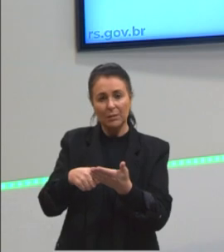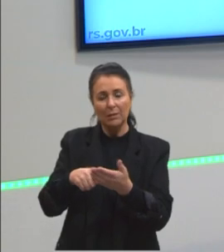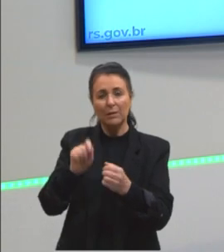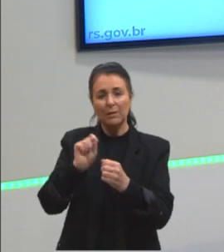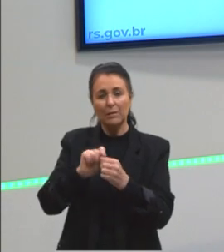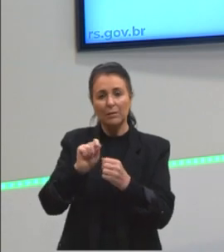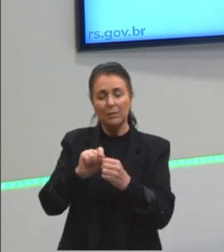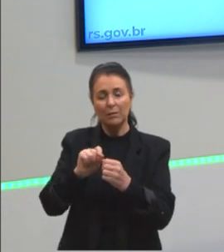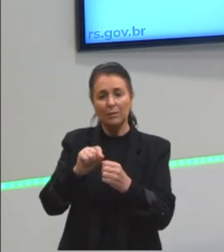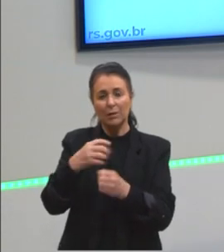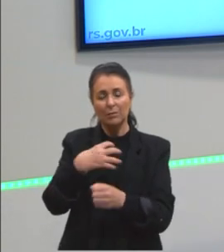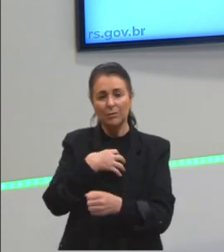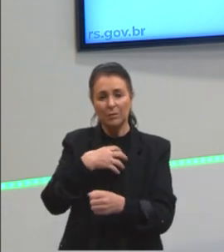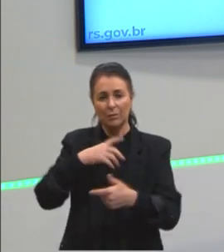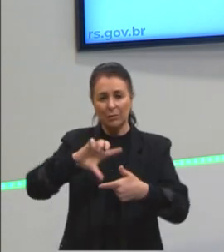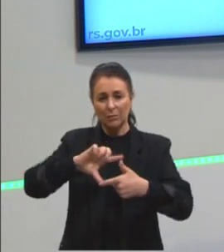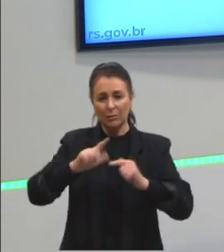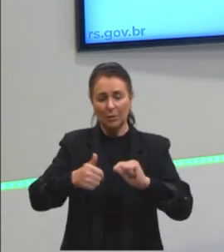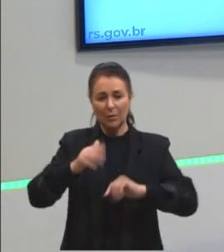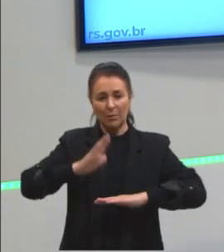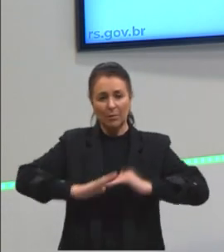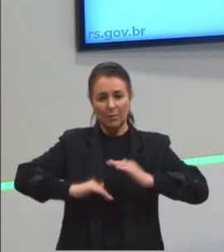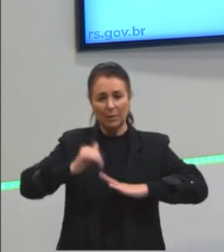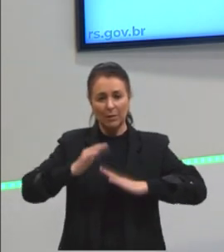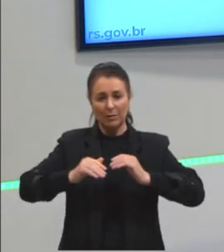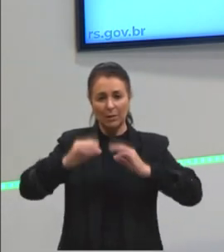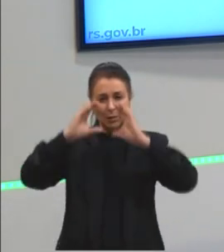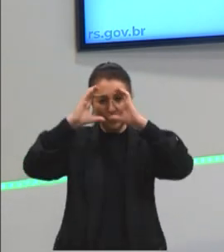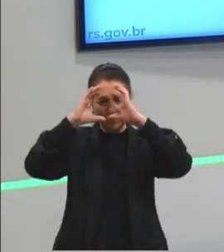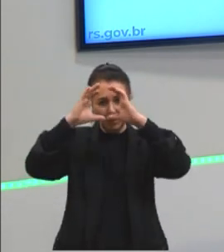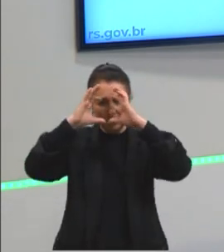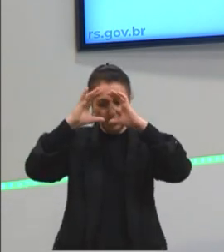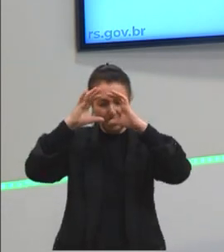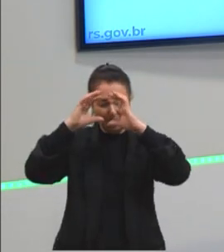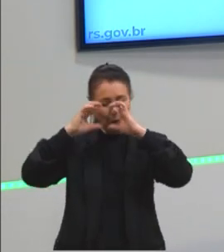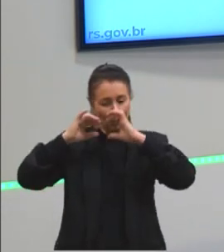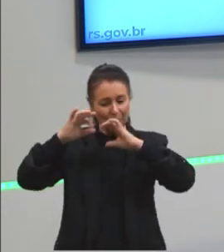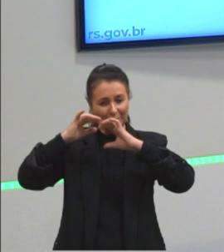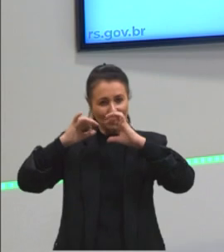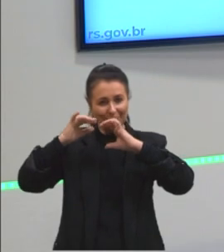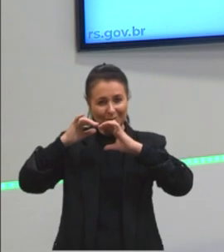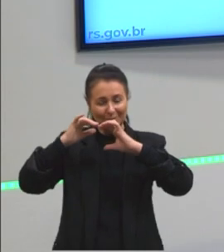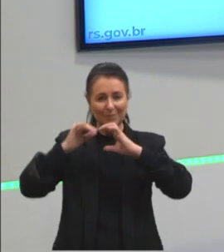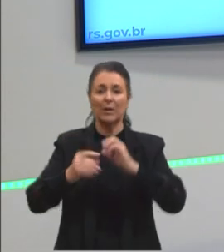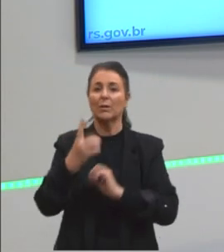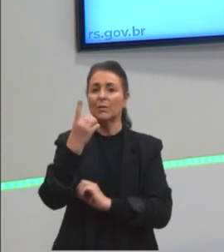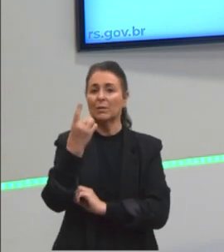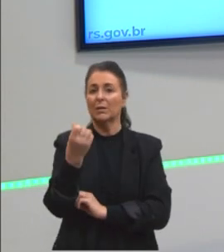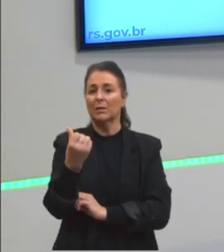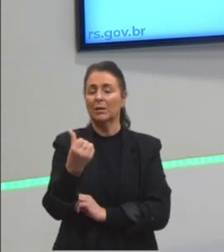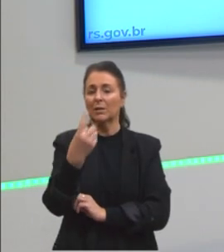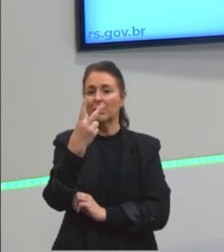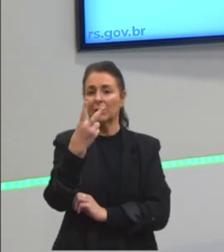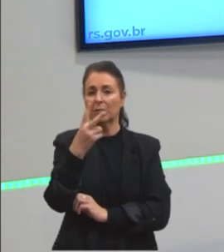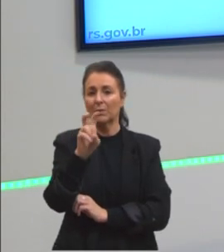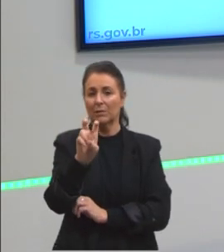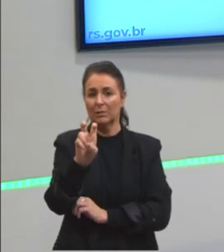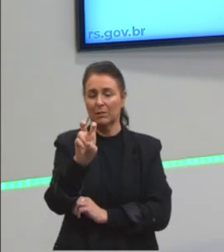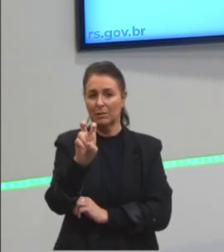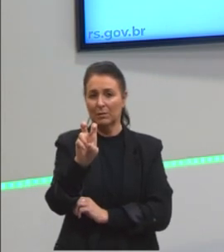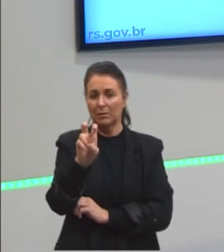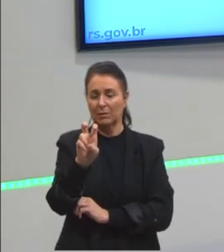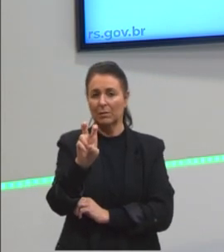fazer de forma prática, né? De cálculo mental. Mas, o 16 e o 25, eu